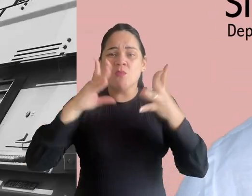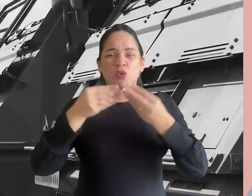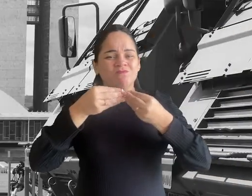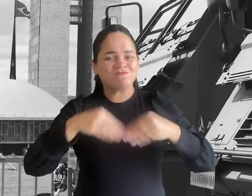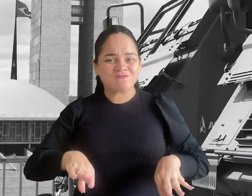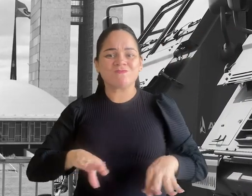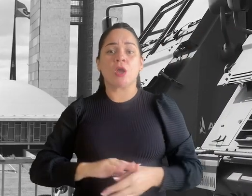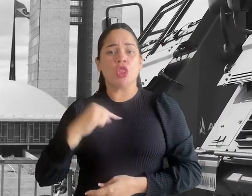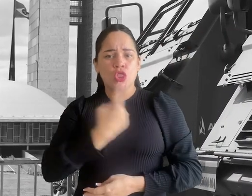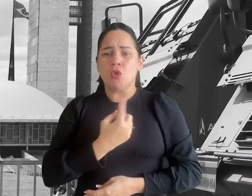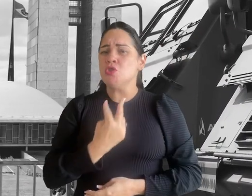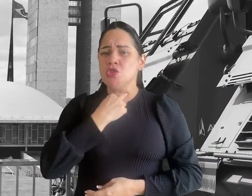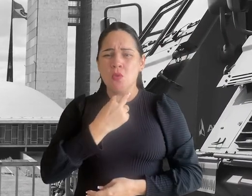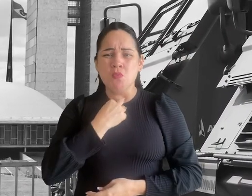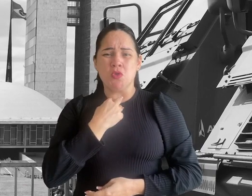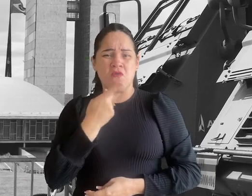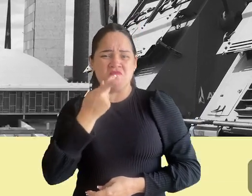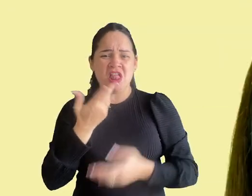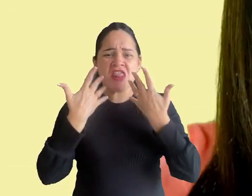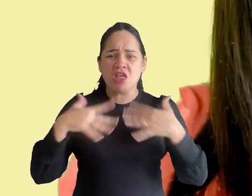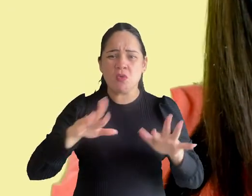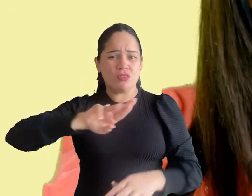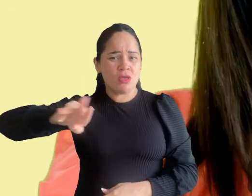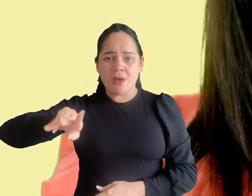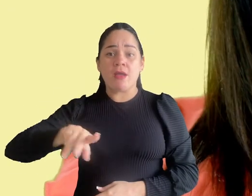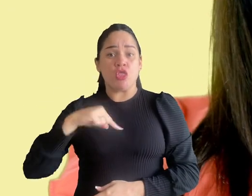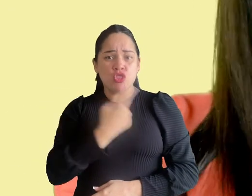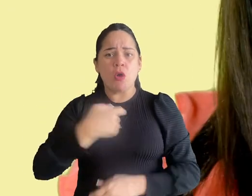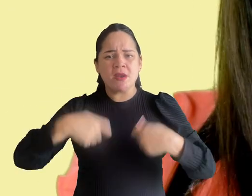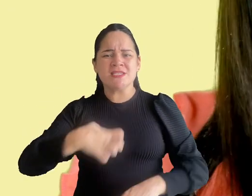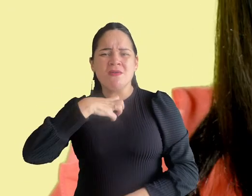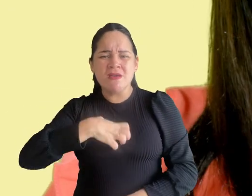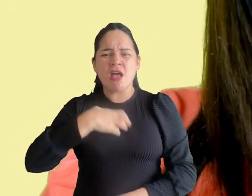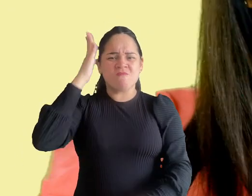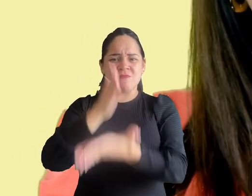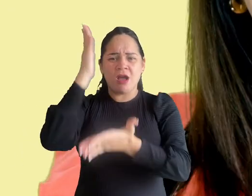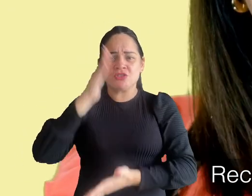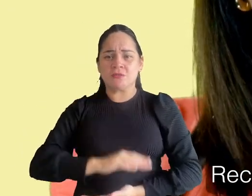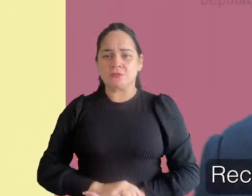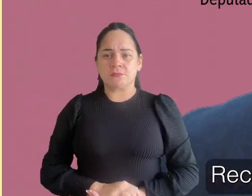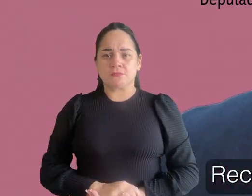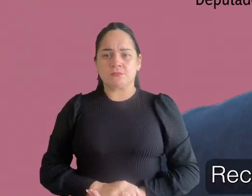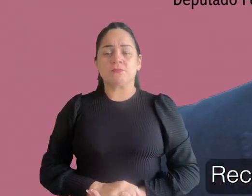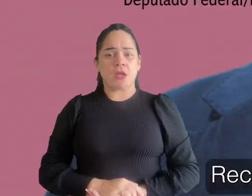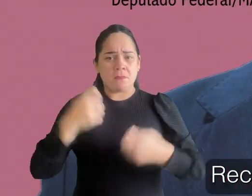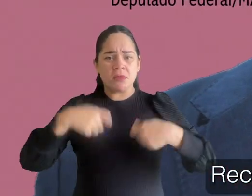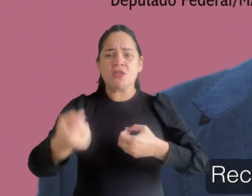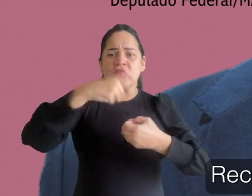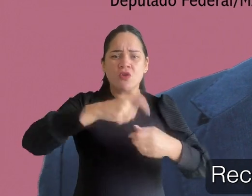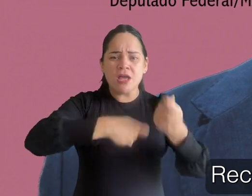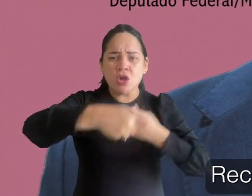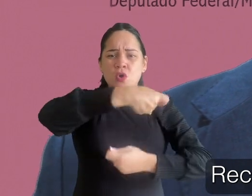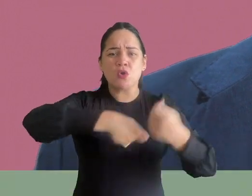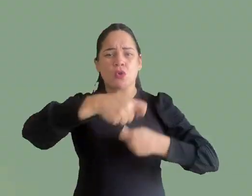ameaçada. Não podemos dizer isso é natural. Temos que nos indignar e dizer basta. Recuperar a economia e